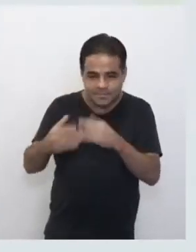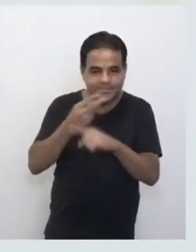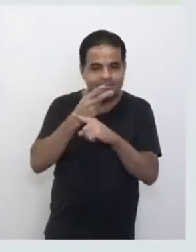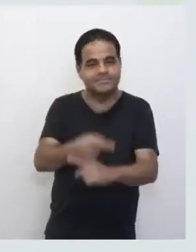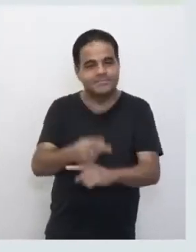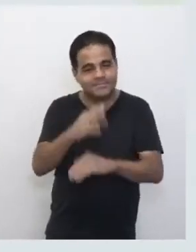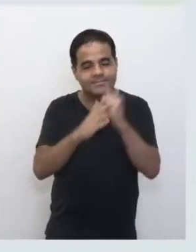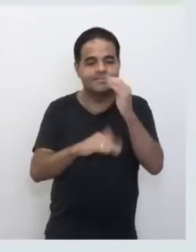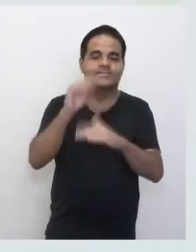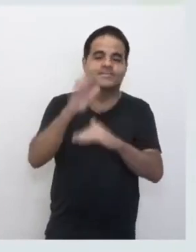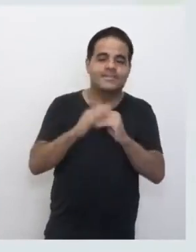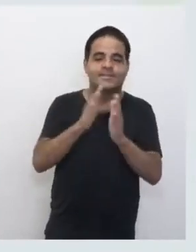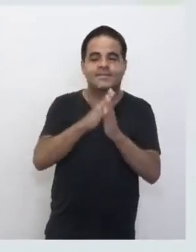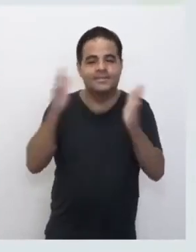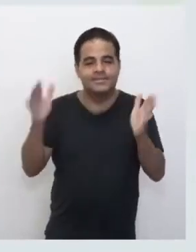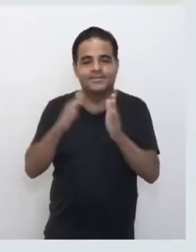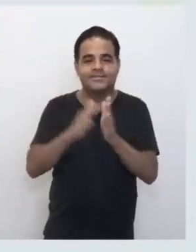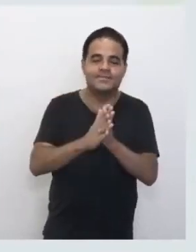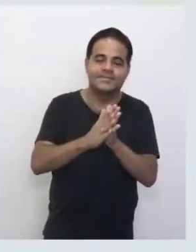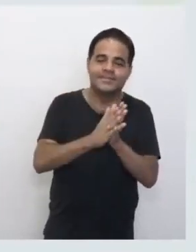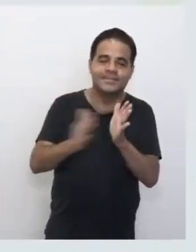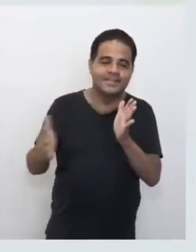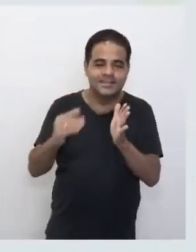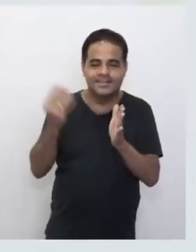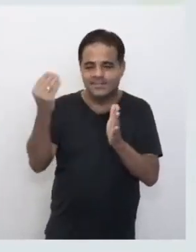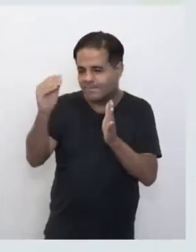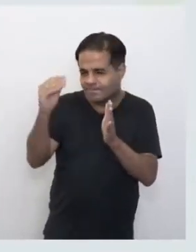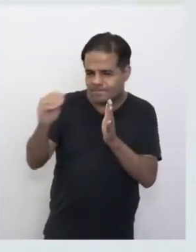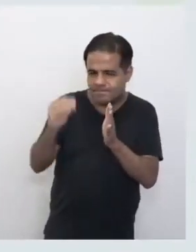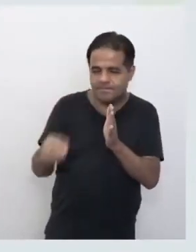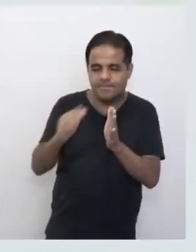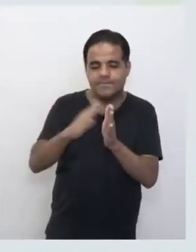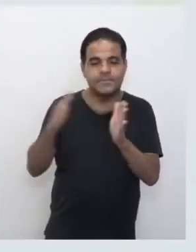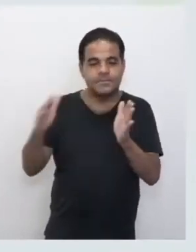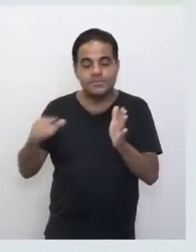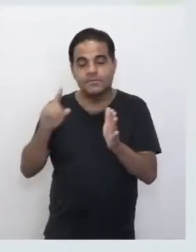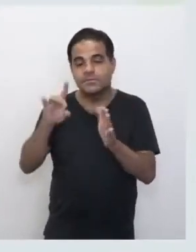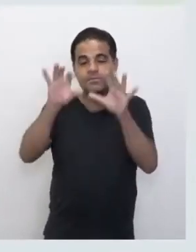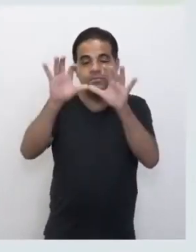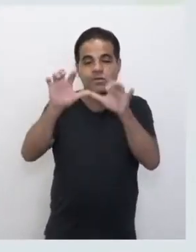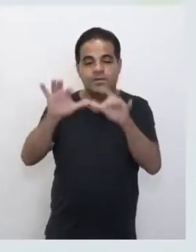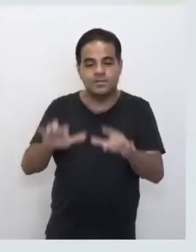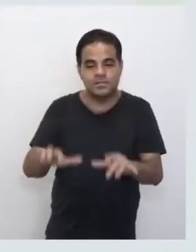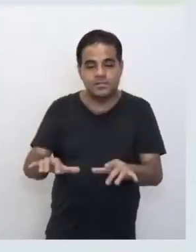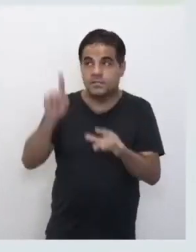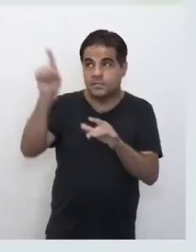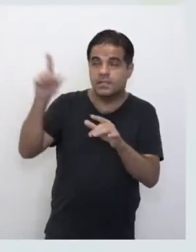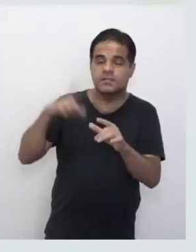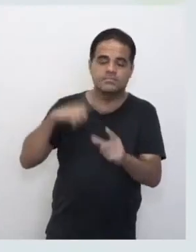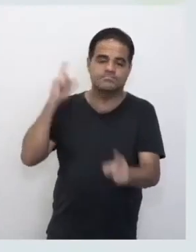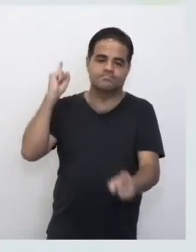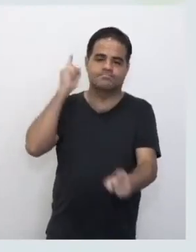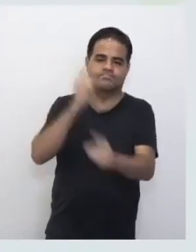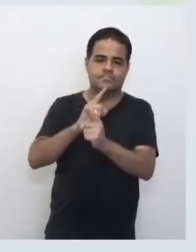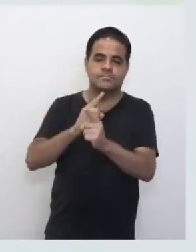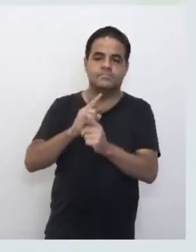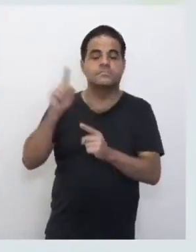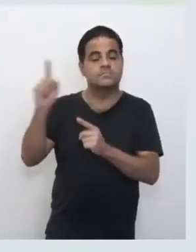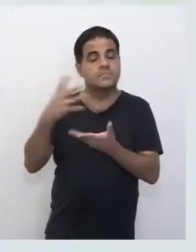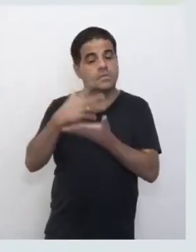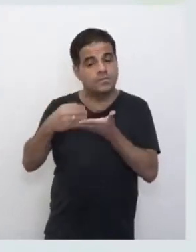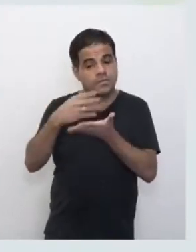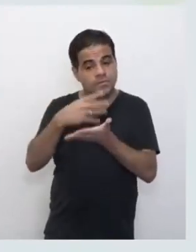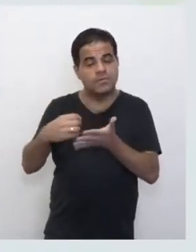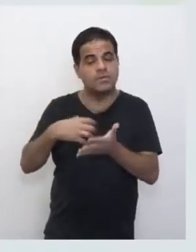habilidade. Então, aqui tem tanto o código da habilidade quanto o nome dela. Só você digitar ali em cima que você também encontra. Então, esse filtro